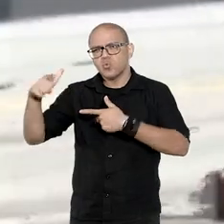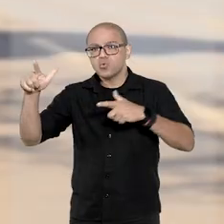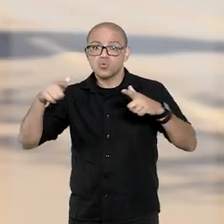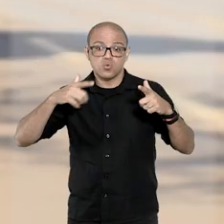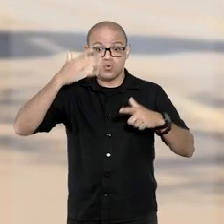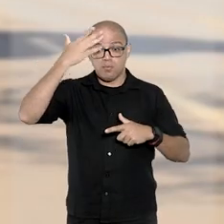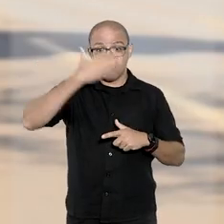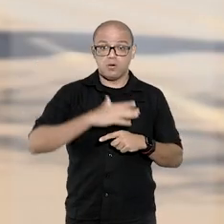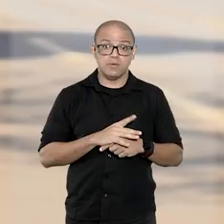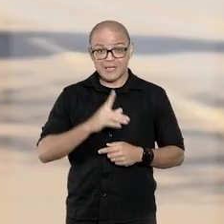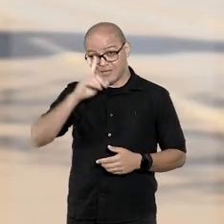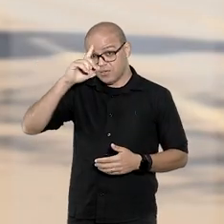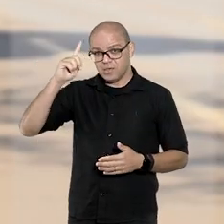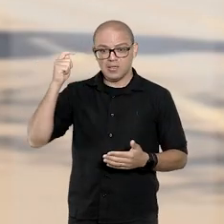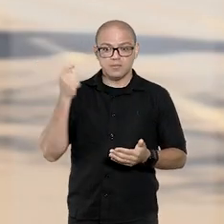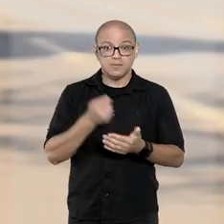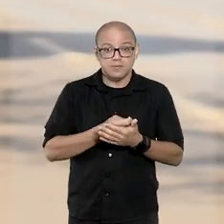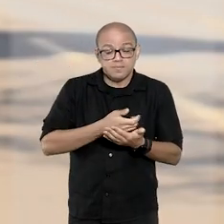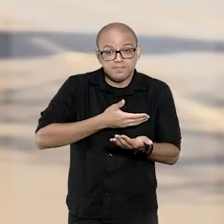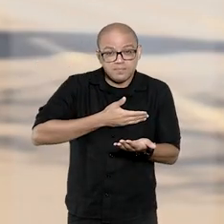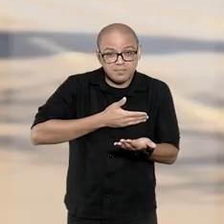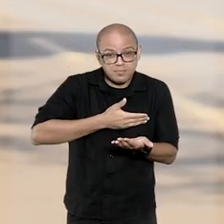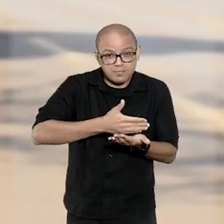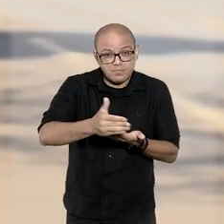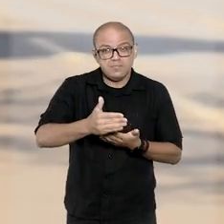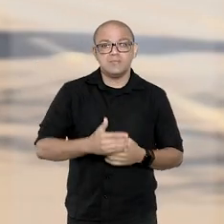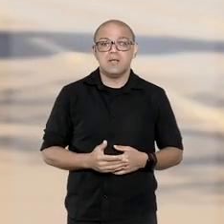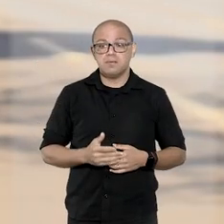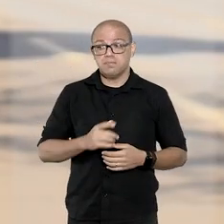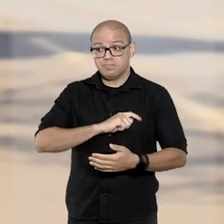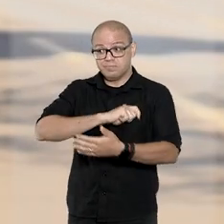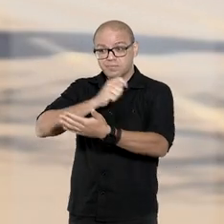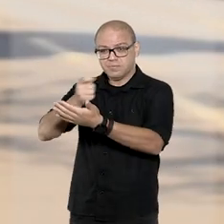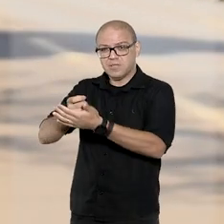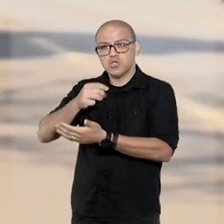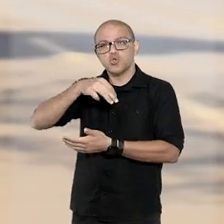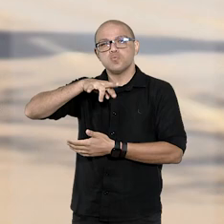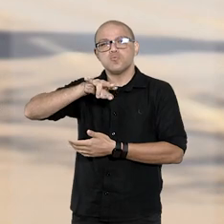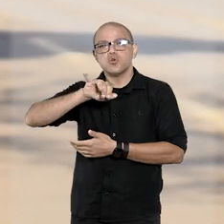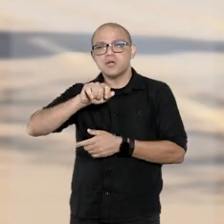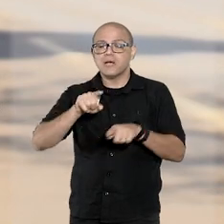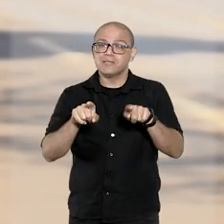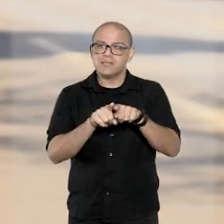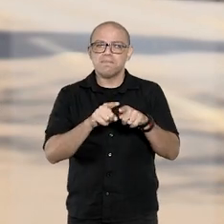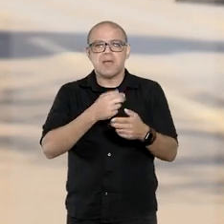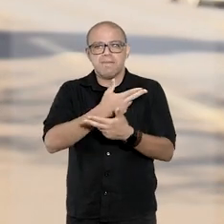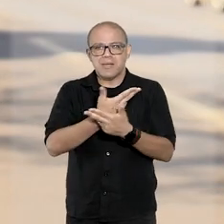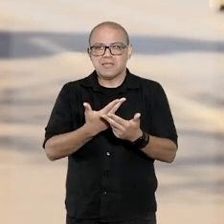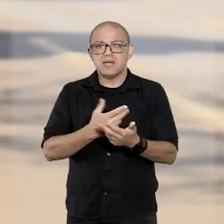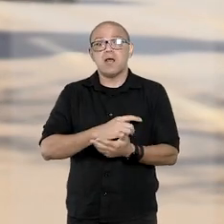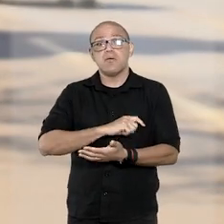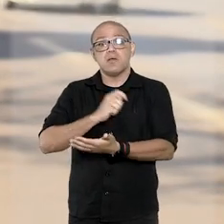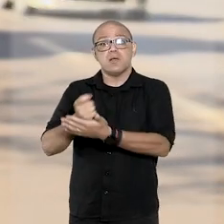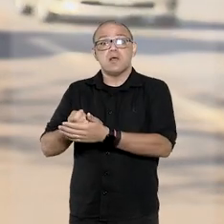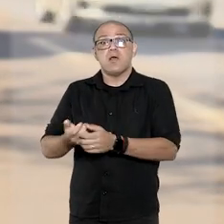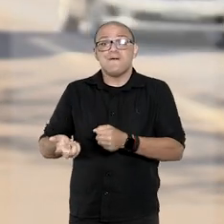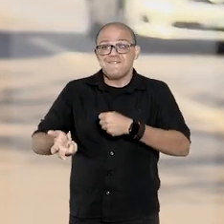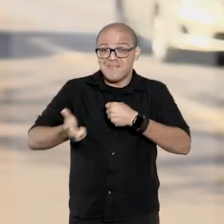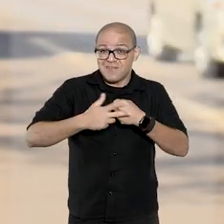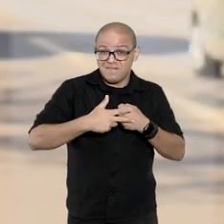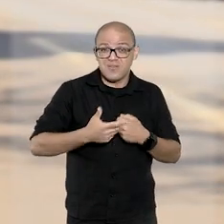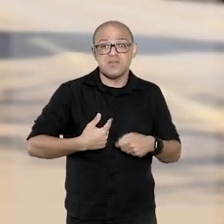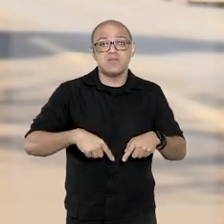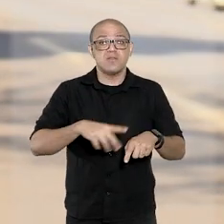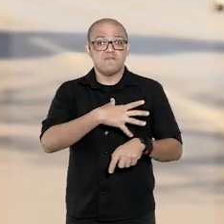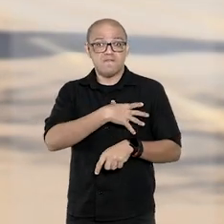prova. A decisão teve origem em uma ação de indenização por danos morais e materiais, ajuizada por uma viúva e o filho menor,